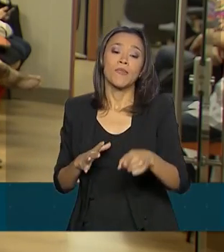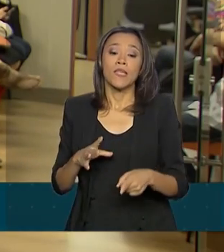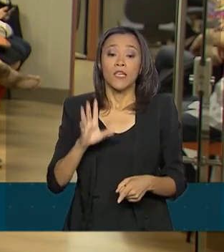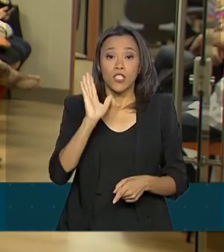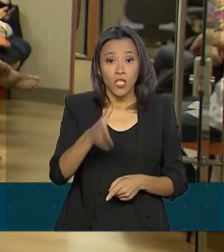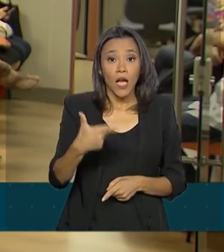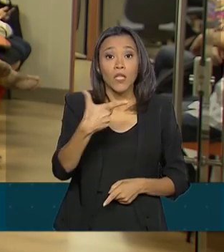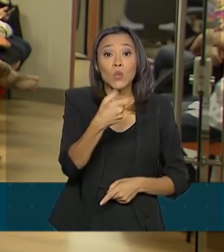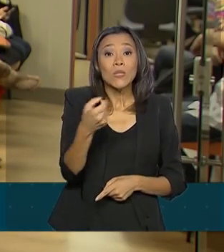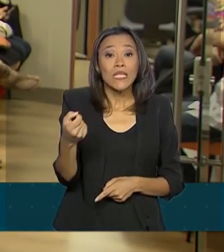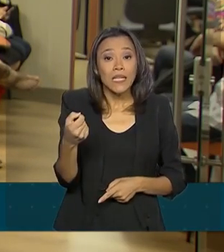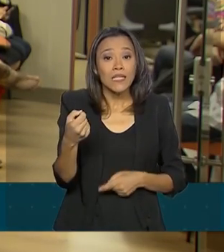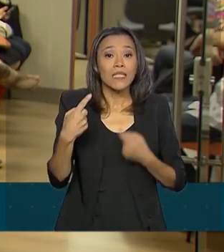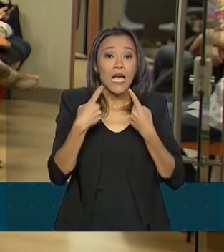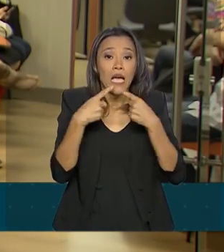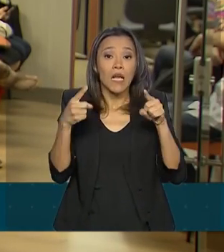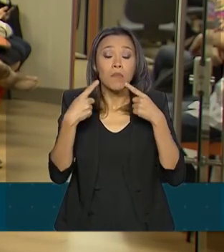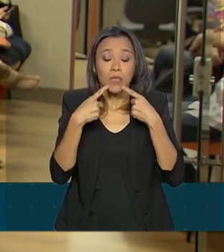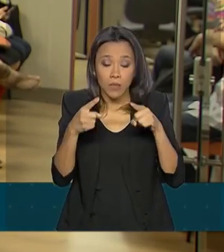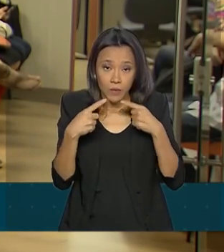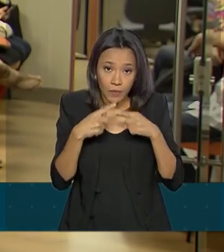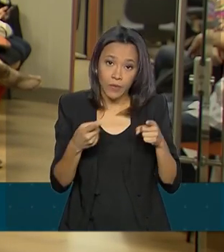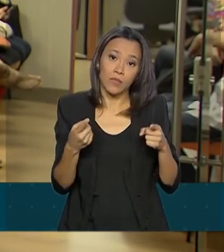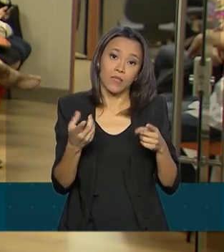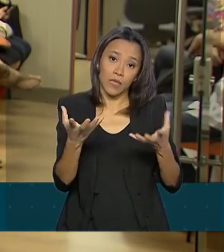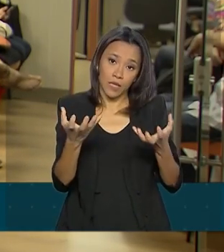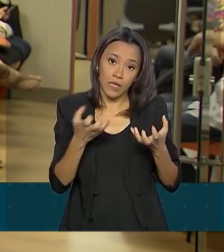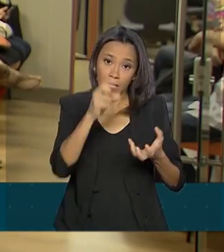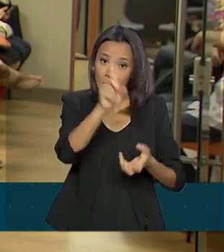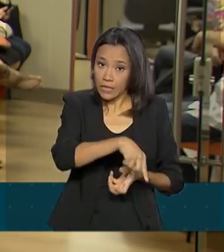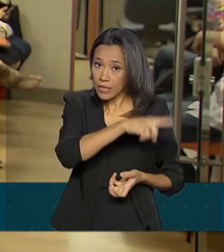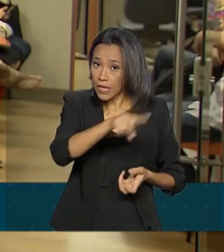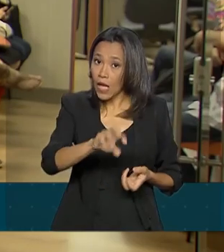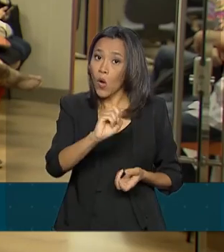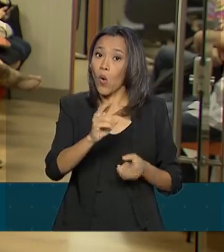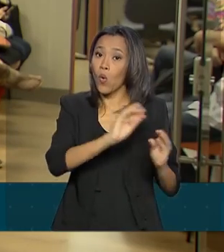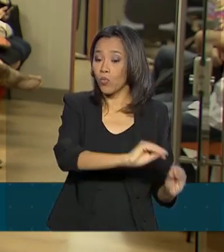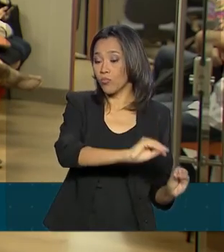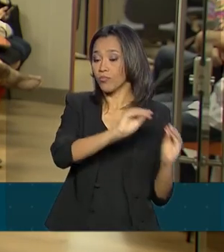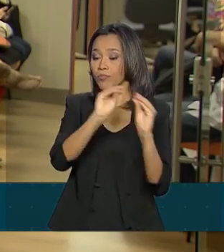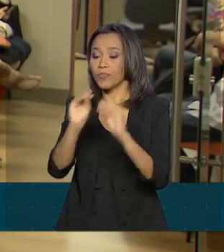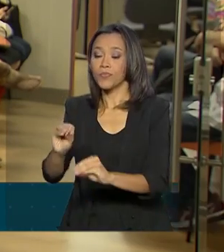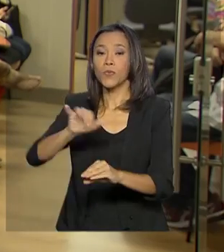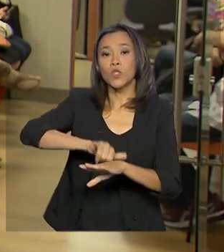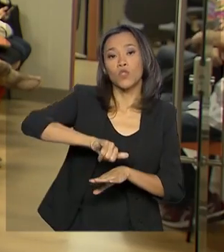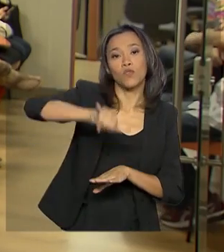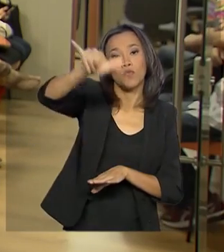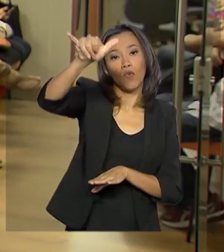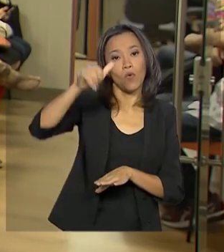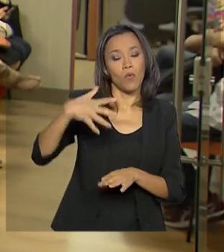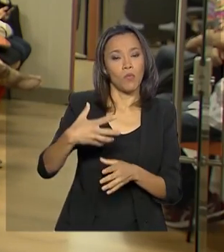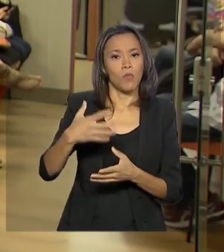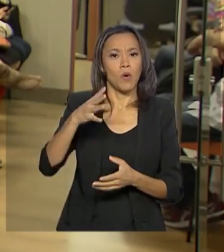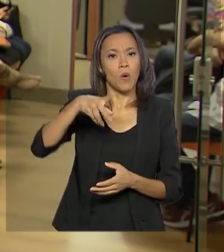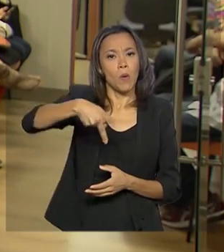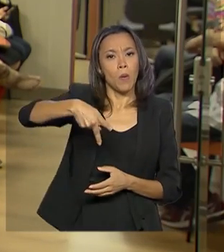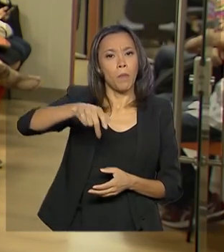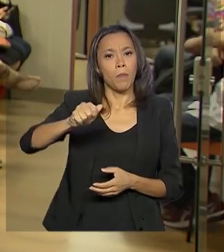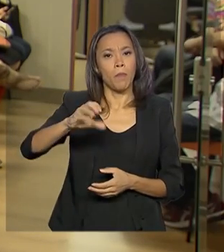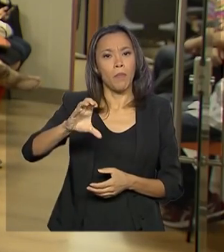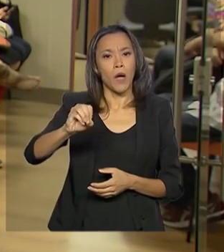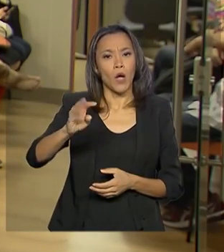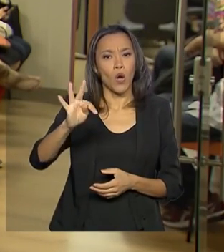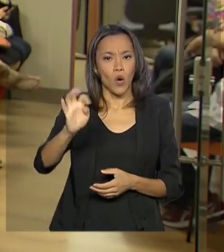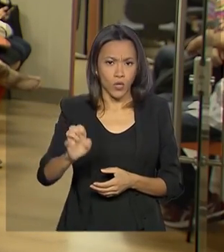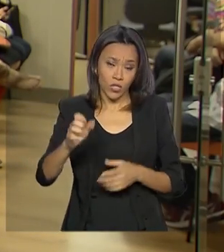de 200 reclamações sobre dificuldades em cancelamentos, alterações e remarcações de voos e pacotes de turismo para locais com alto